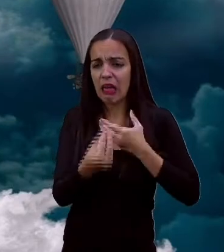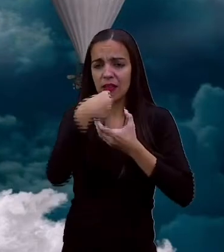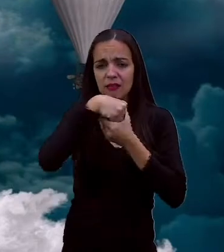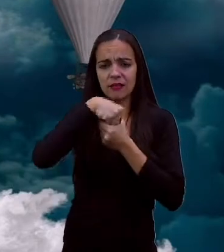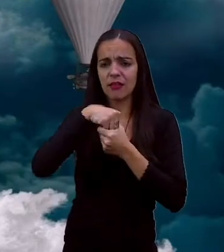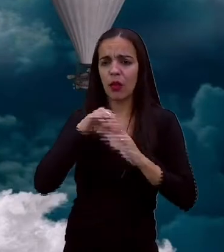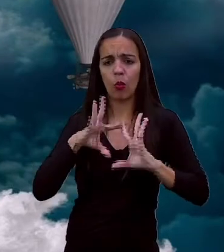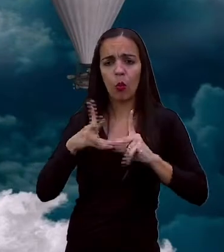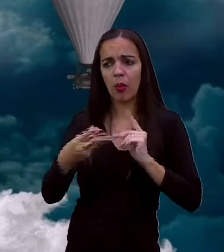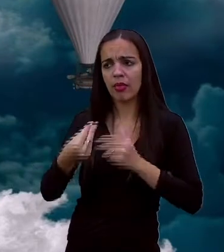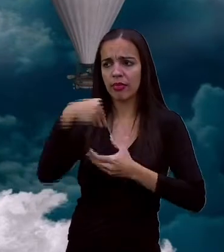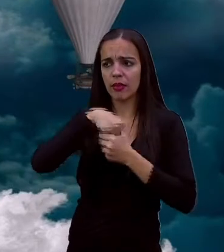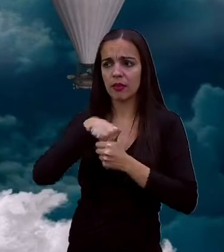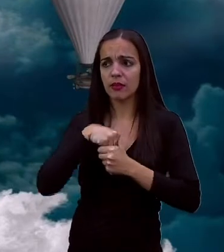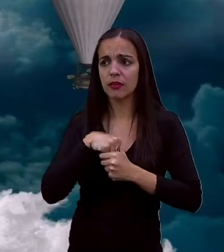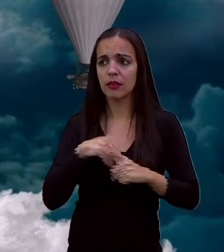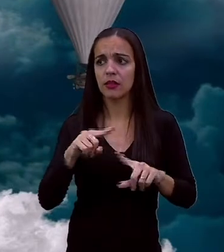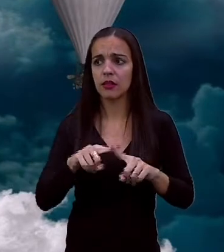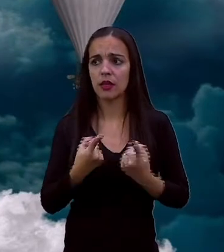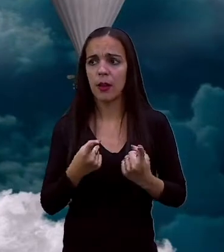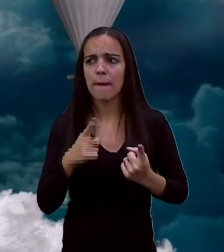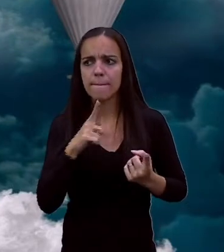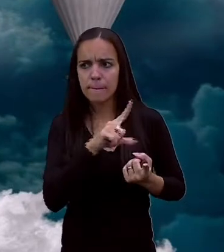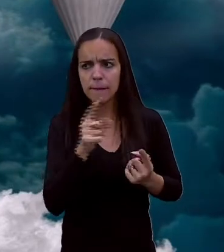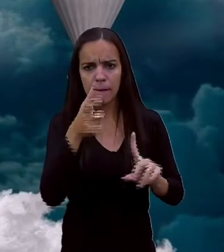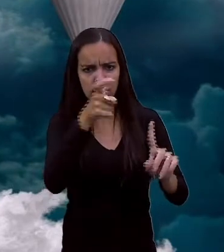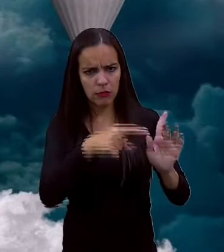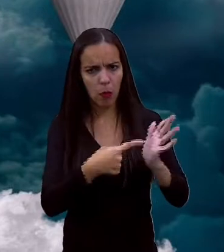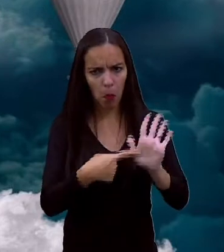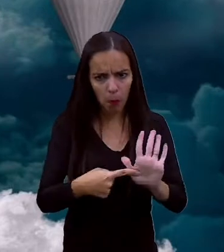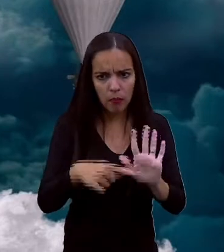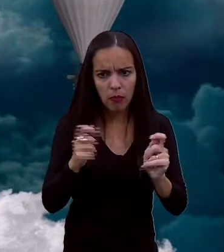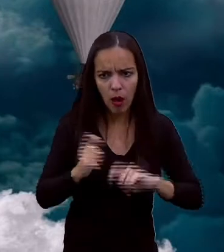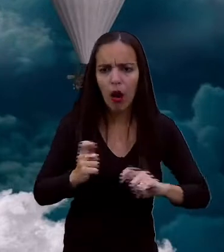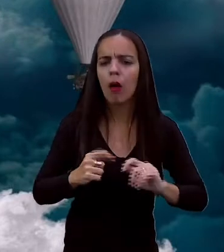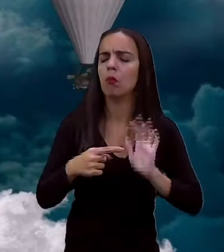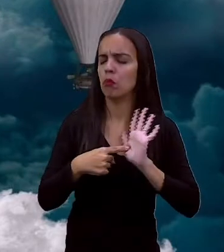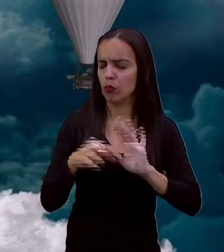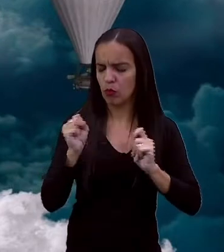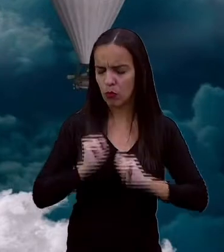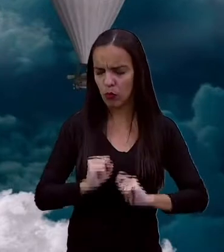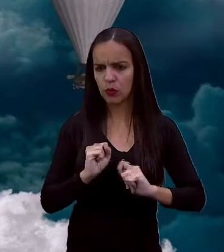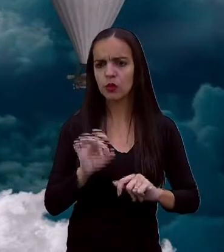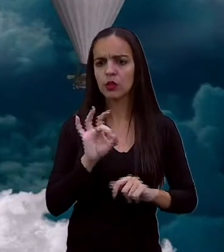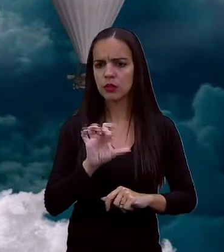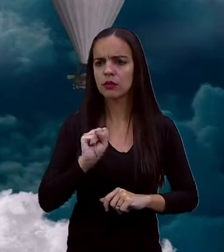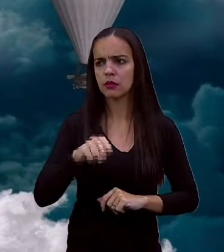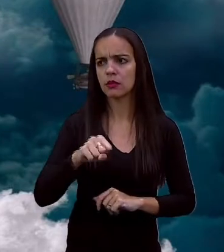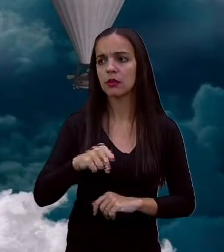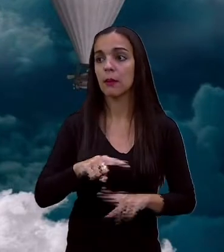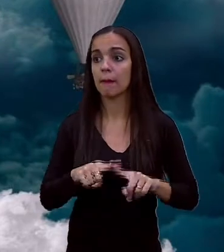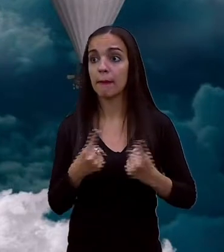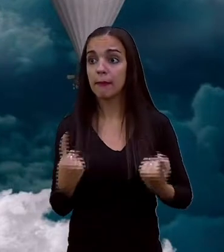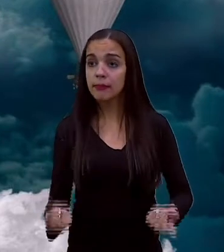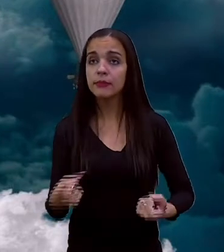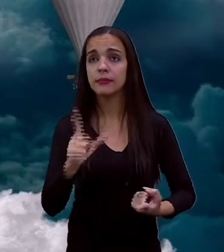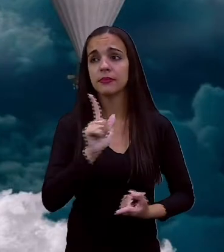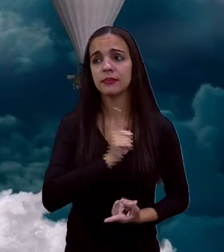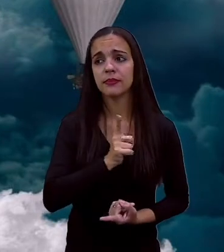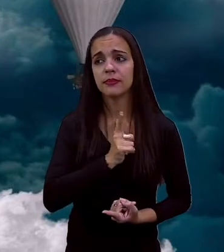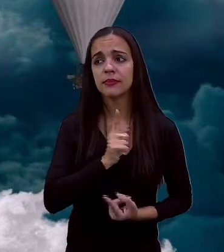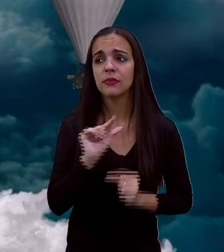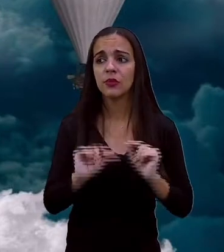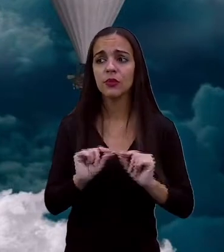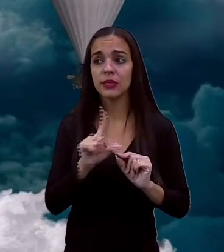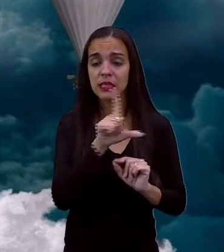os elementos externos podem aparecer? Sim, óbvio que eles aparecerão. Mas os elementos